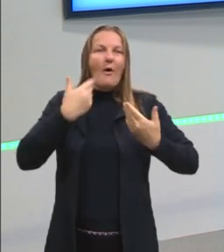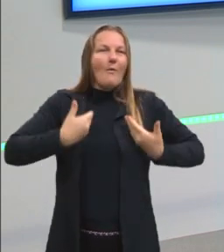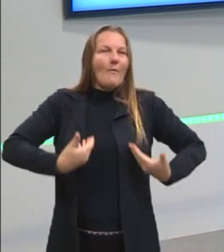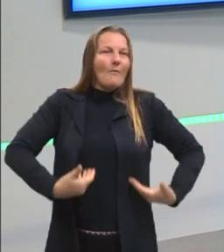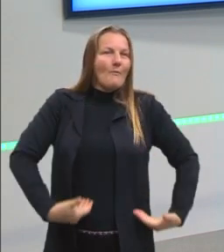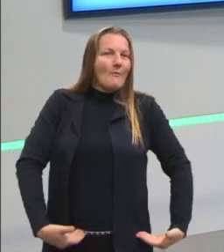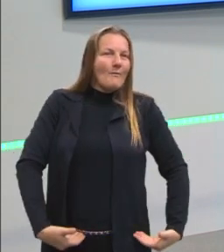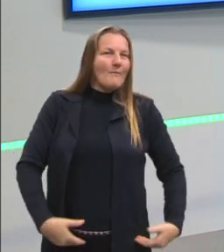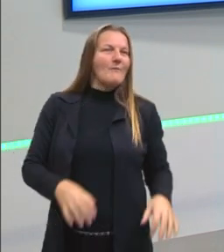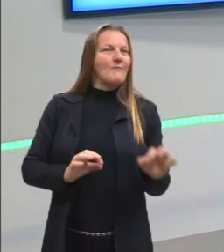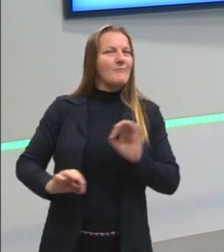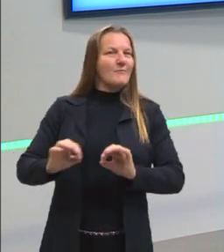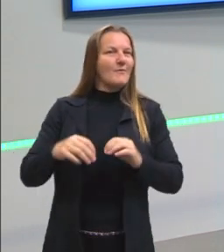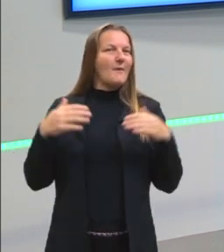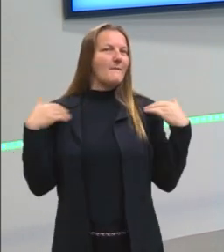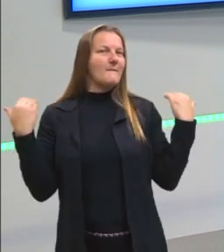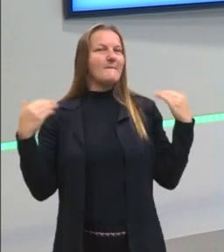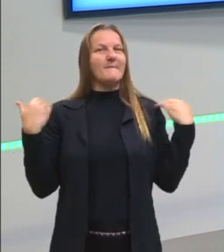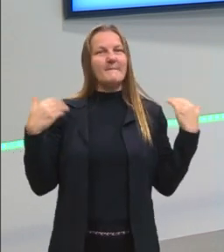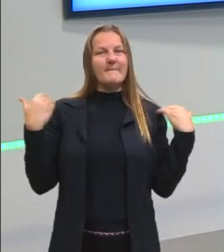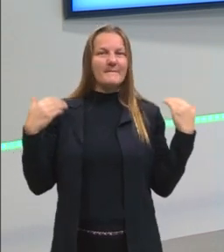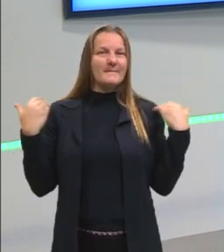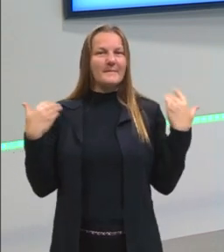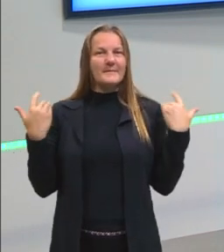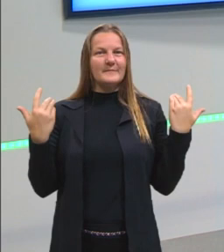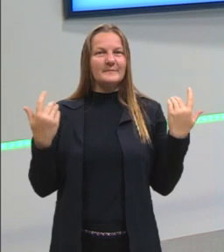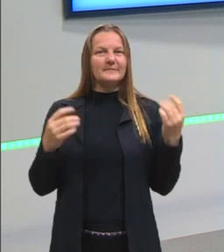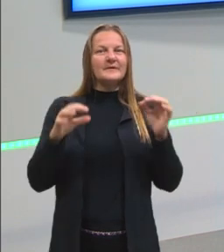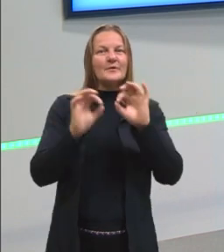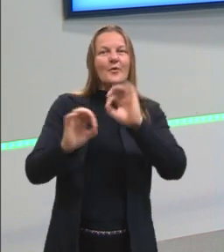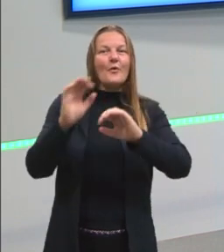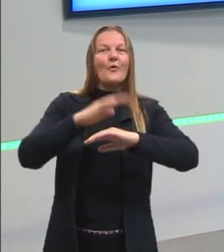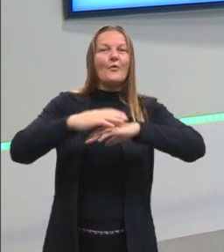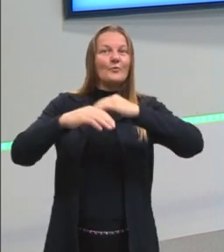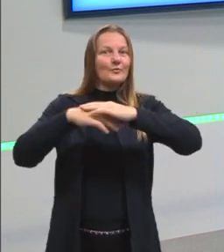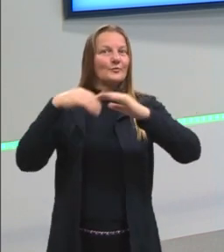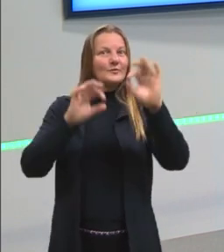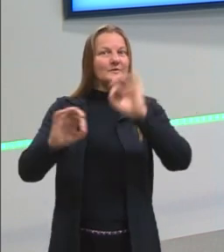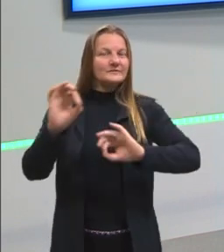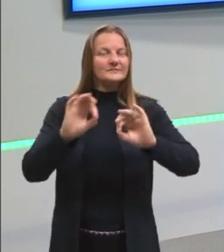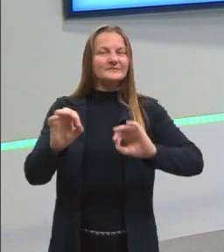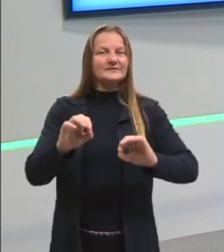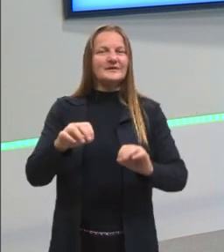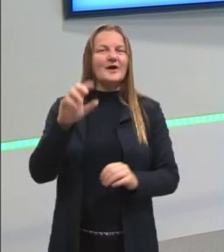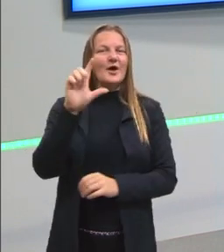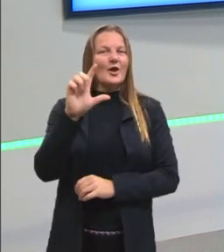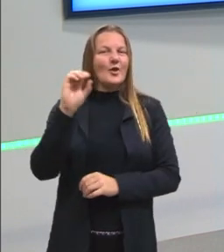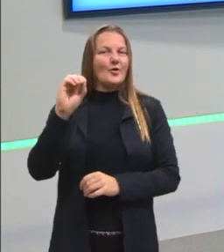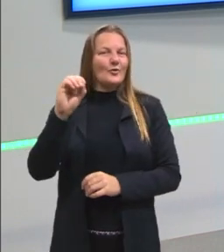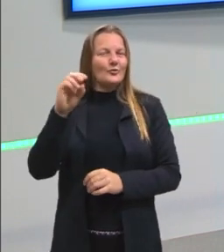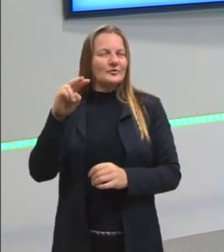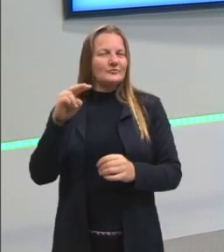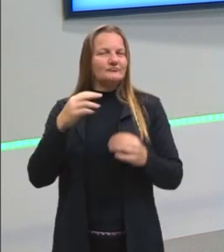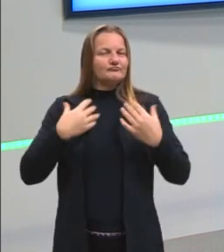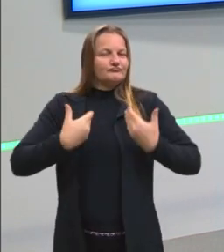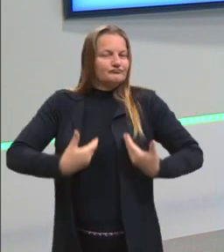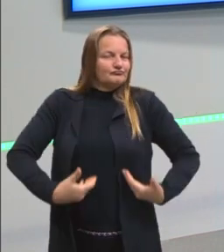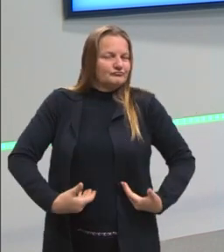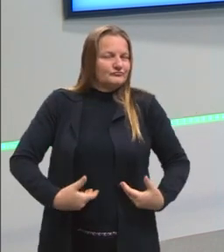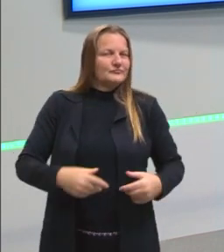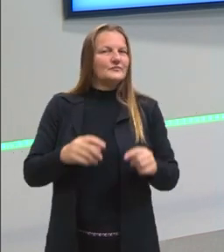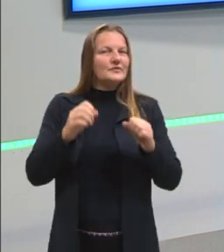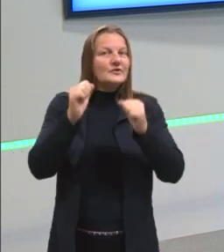trabalhar, uma roupa para sair e passear, a gente monta esse look que a gente vai ter, a gente monta essa